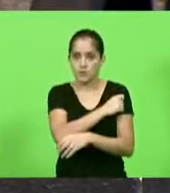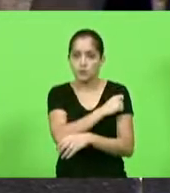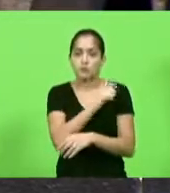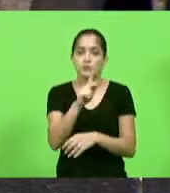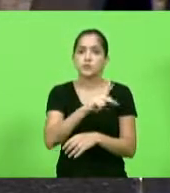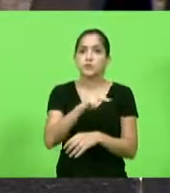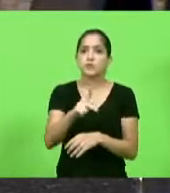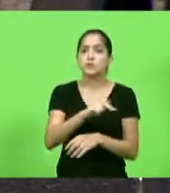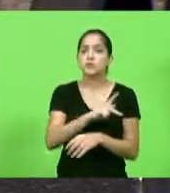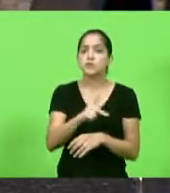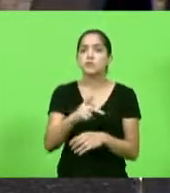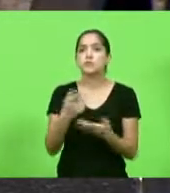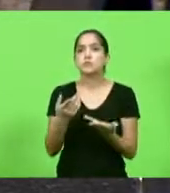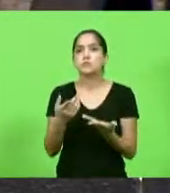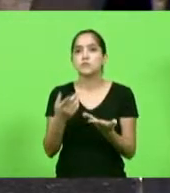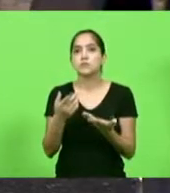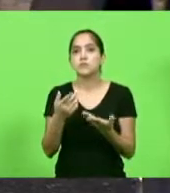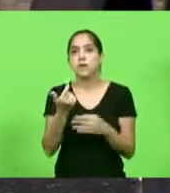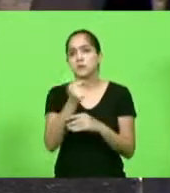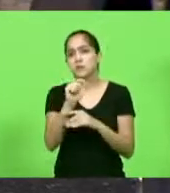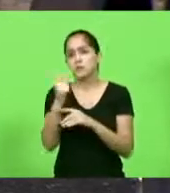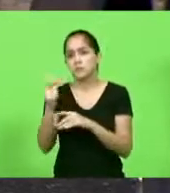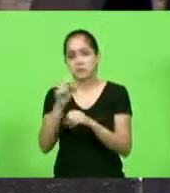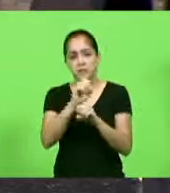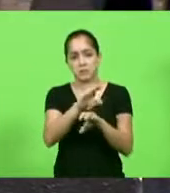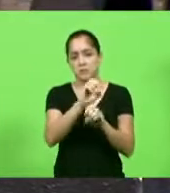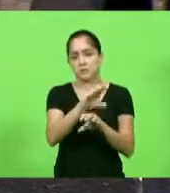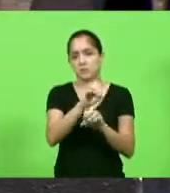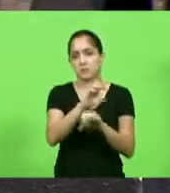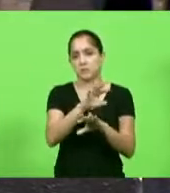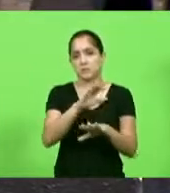os professores, vêm dizer que não existe doutrinação.